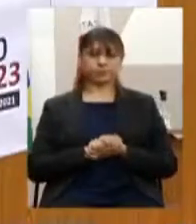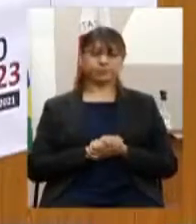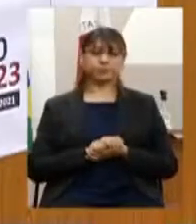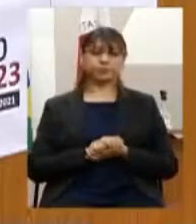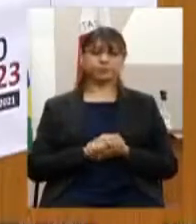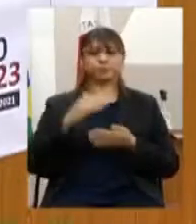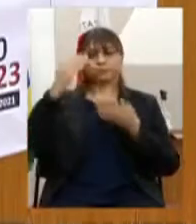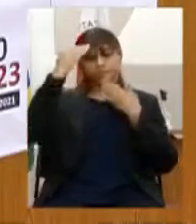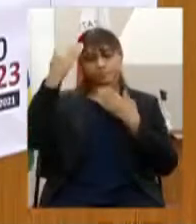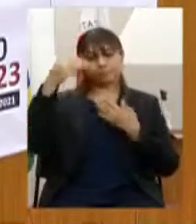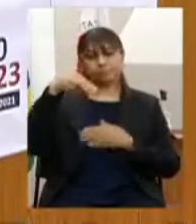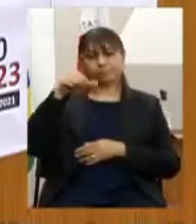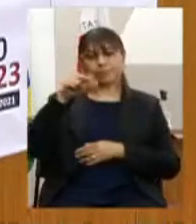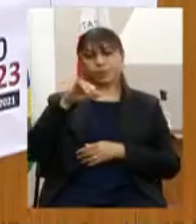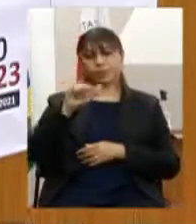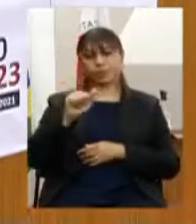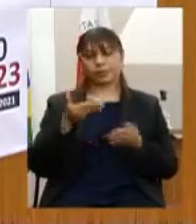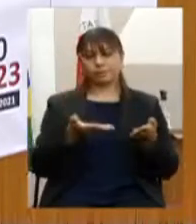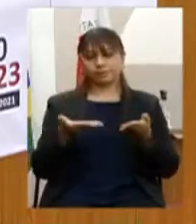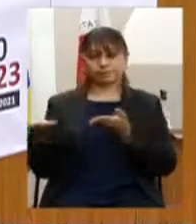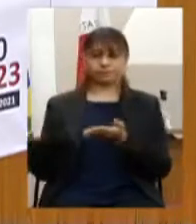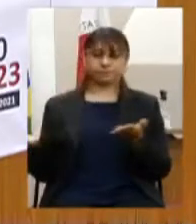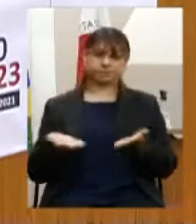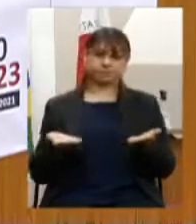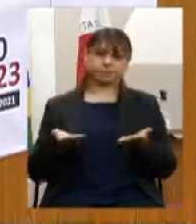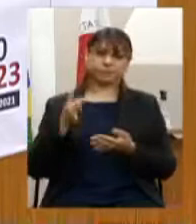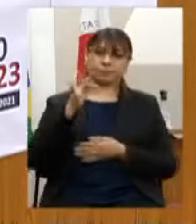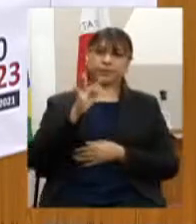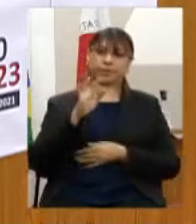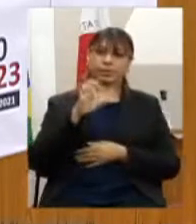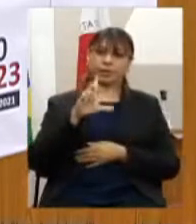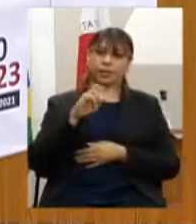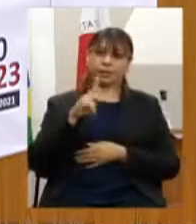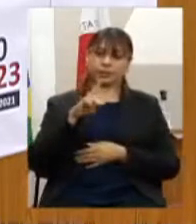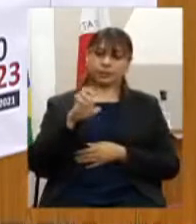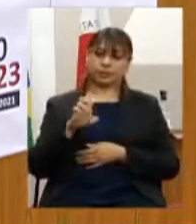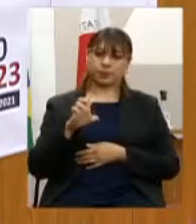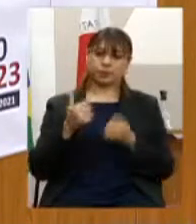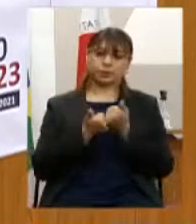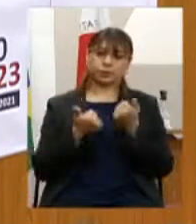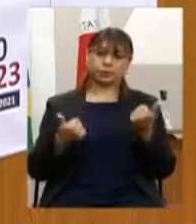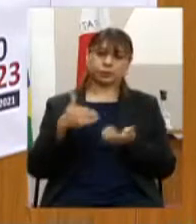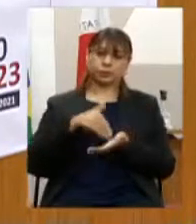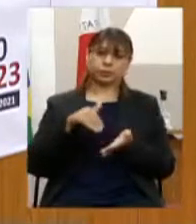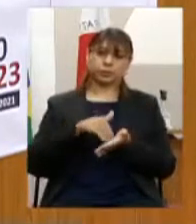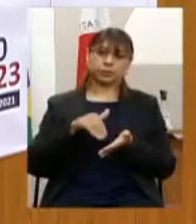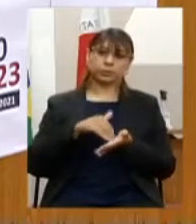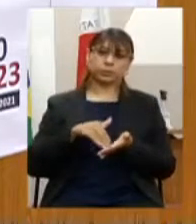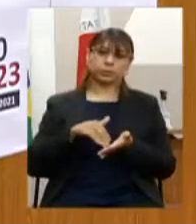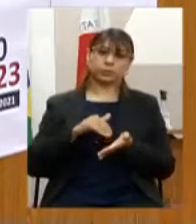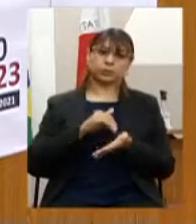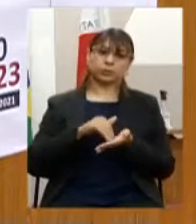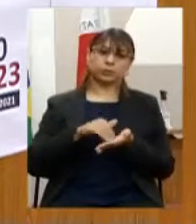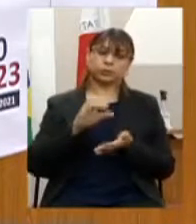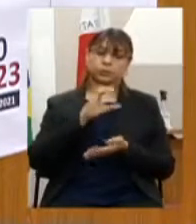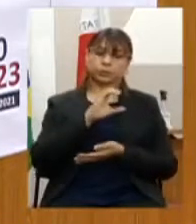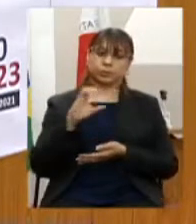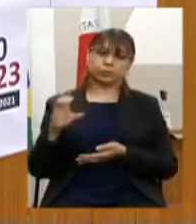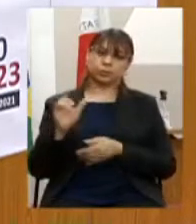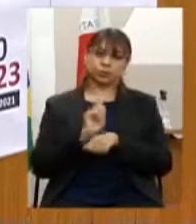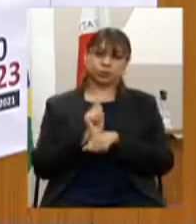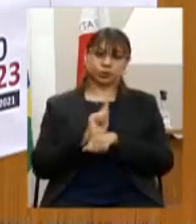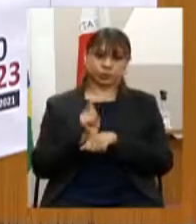obrigado Maria passo a fala agora para Felipe Ferreira de Mello subsecretário da Subsecretaria de Coordenação e